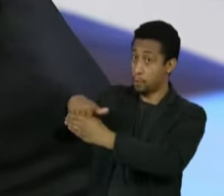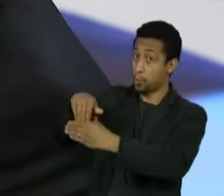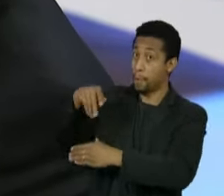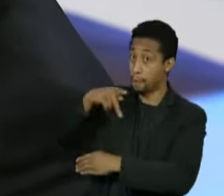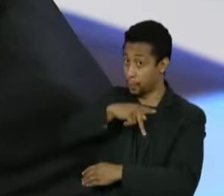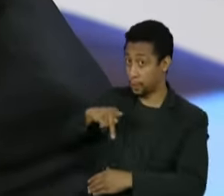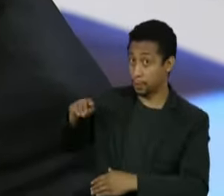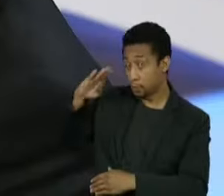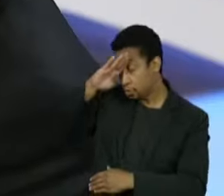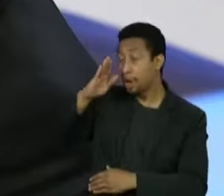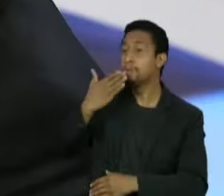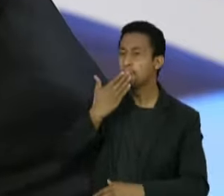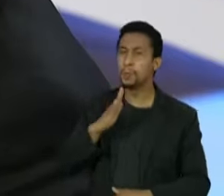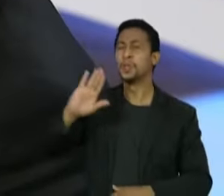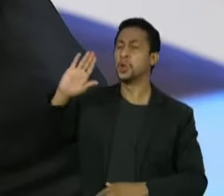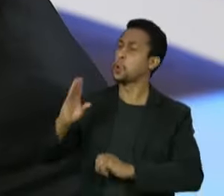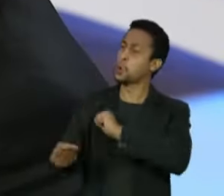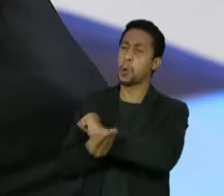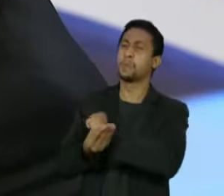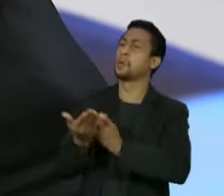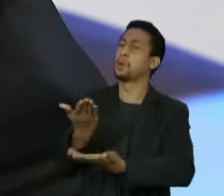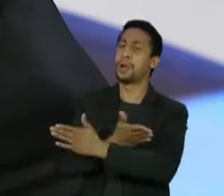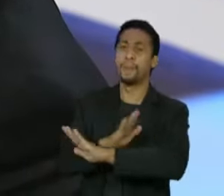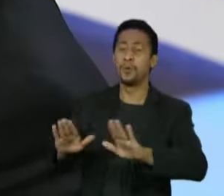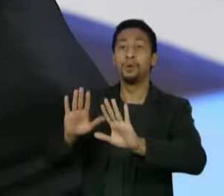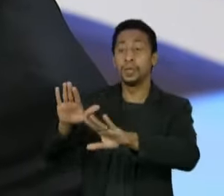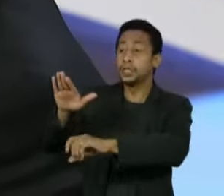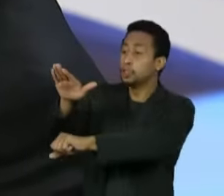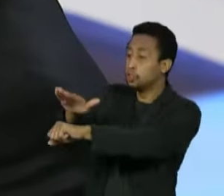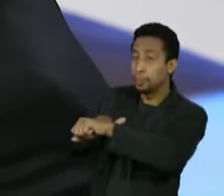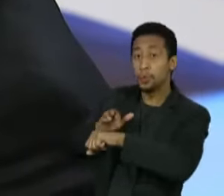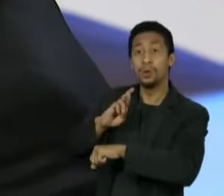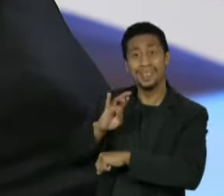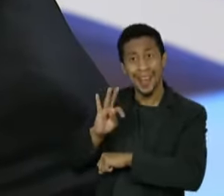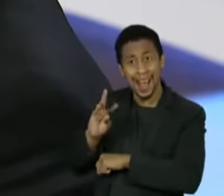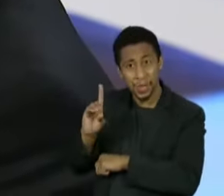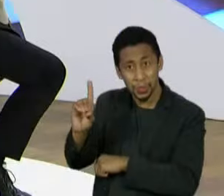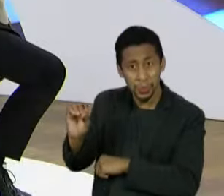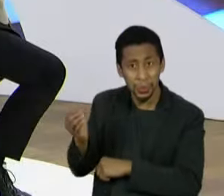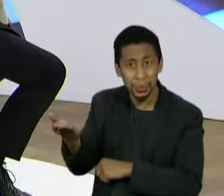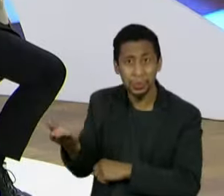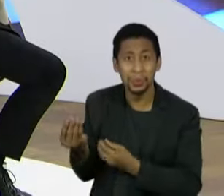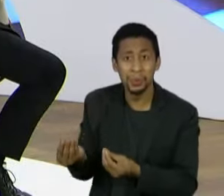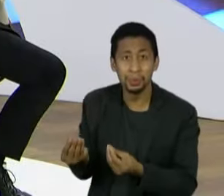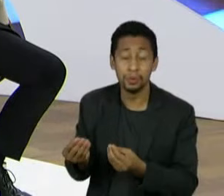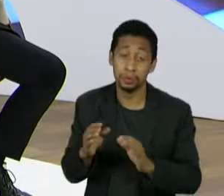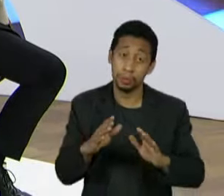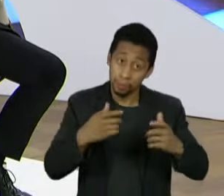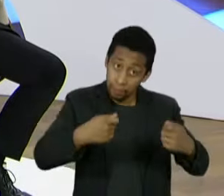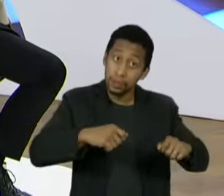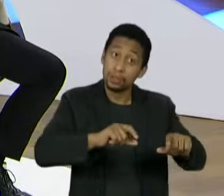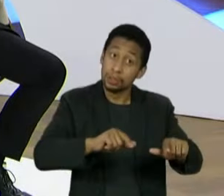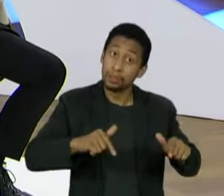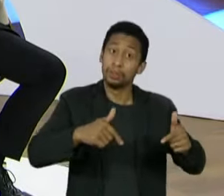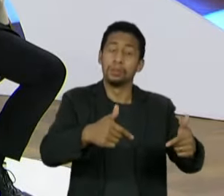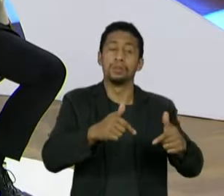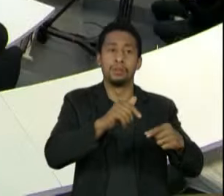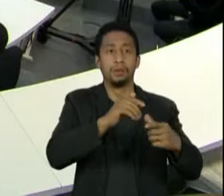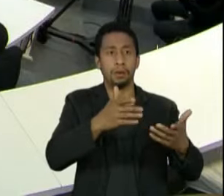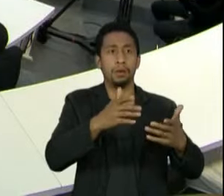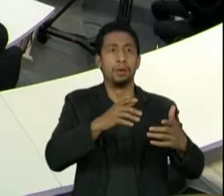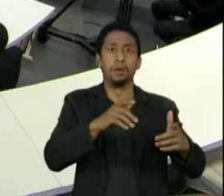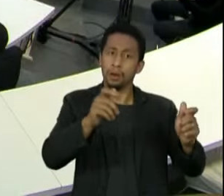Ricardo Barros para ser seu líder. Daí a importância de você fortalecer as instituições e manter a